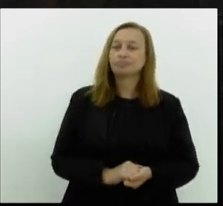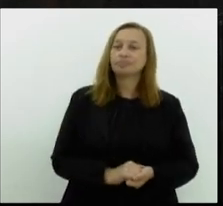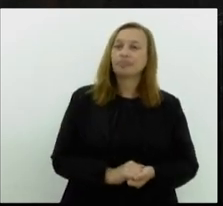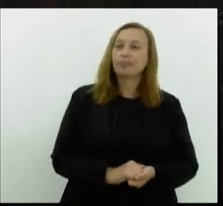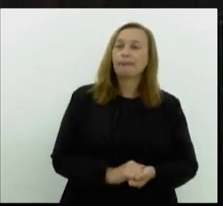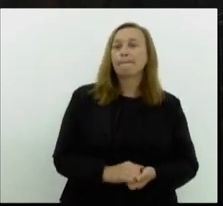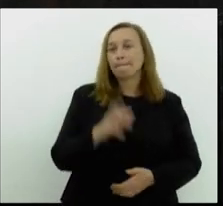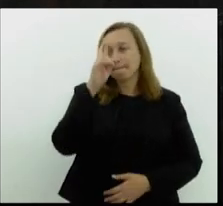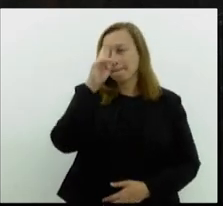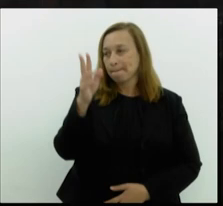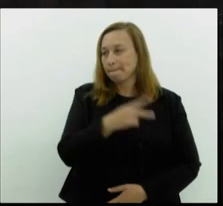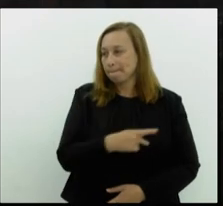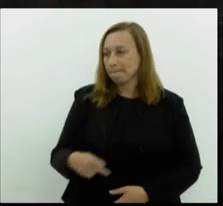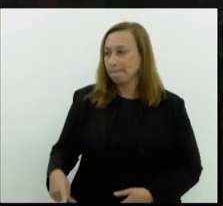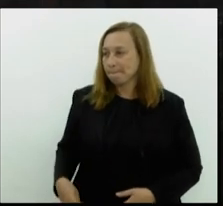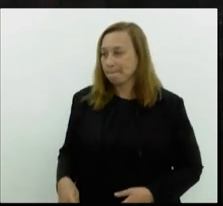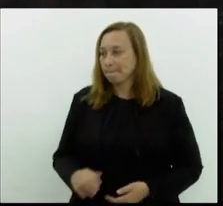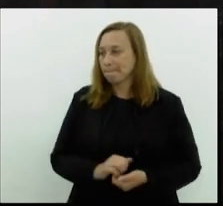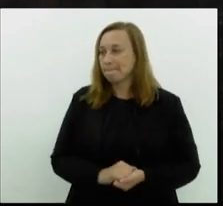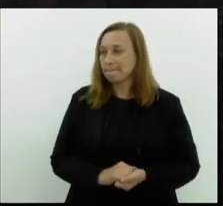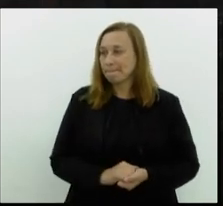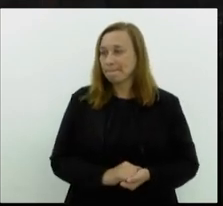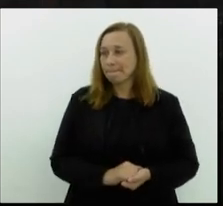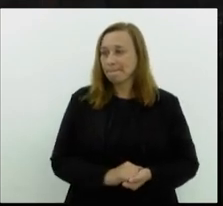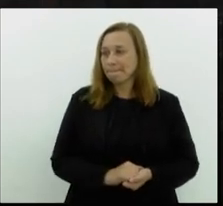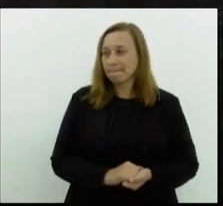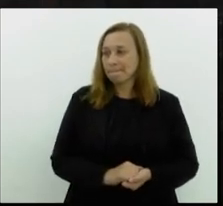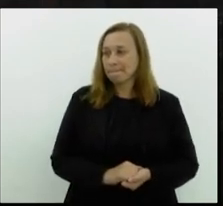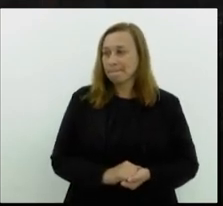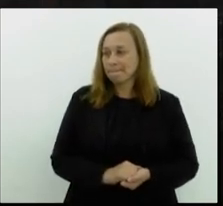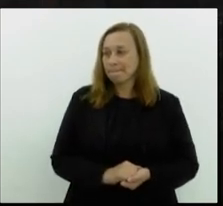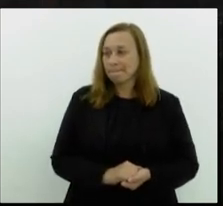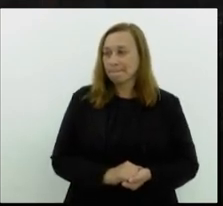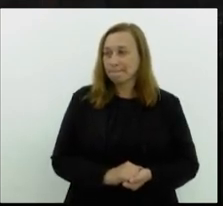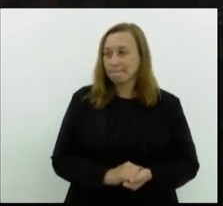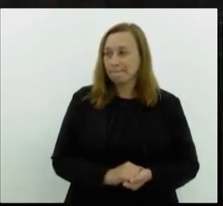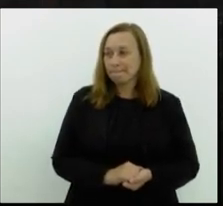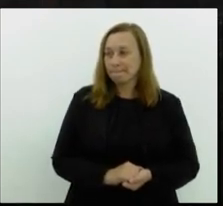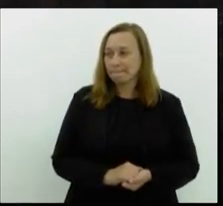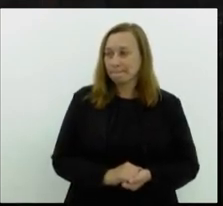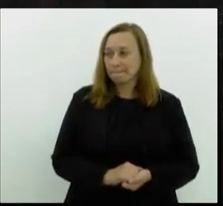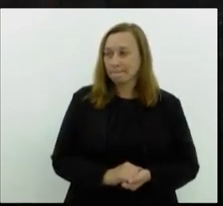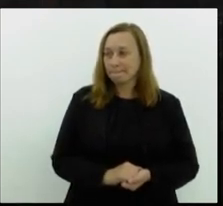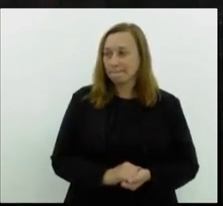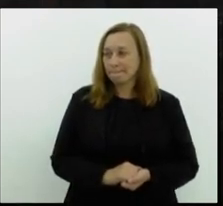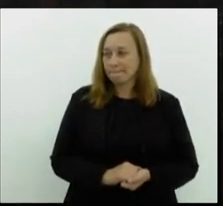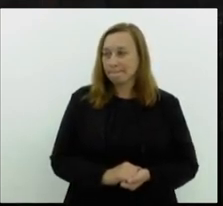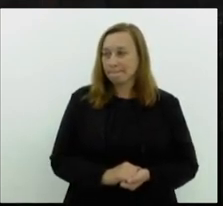senhor presidente, tem uma segunda questão. O ministro Haddad,